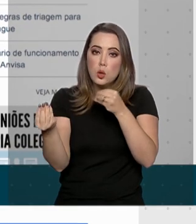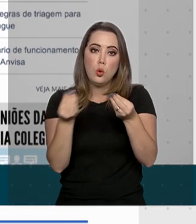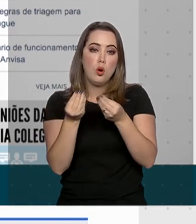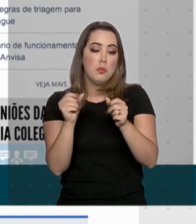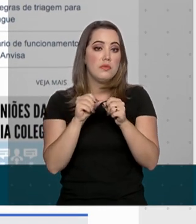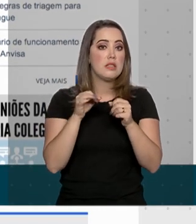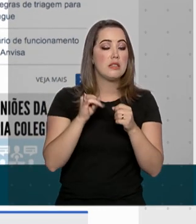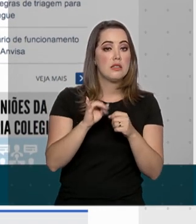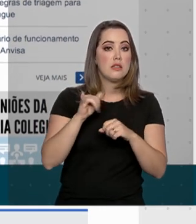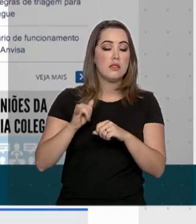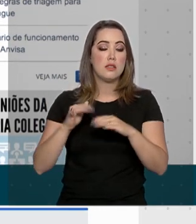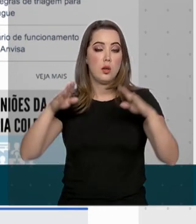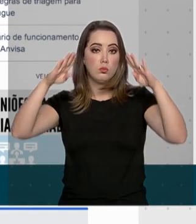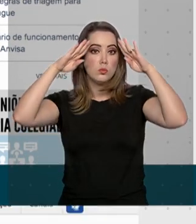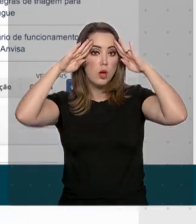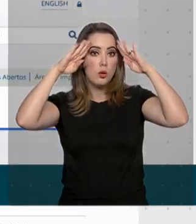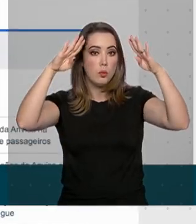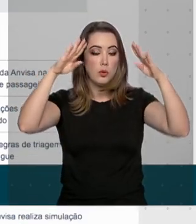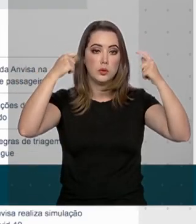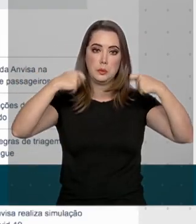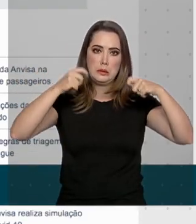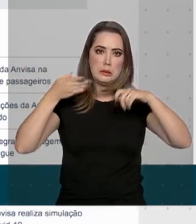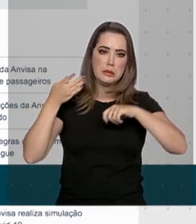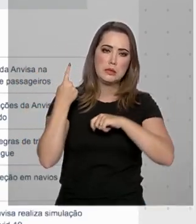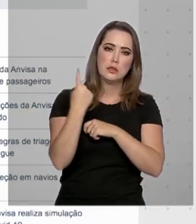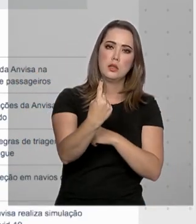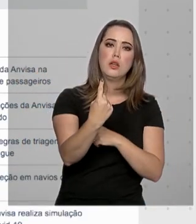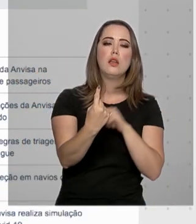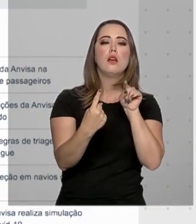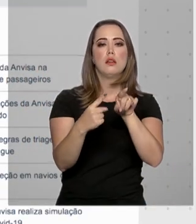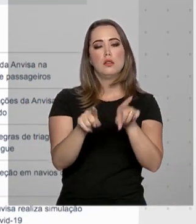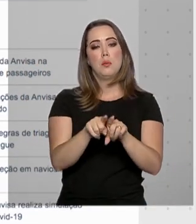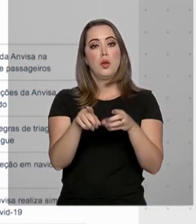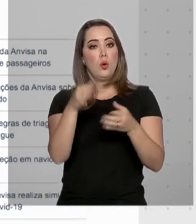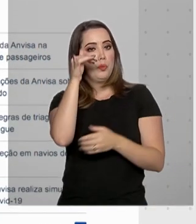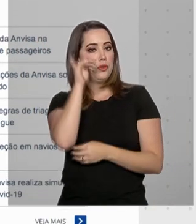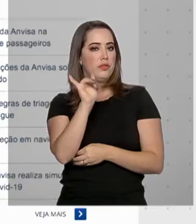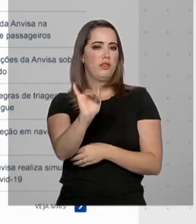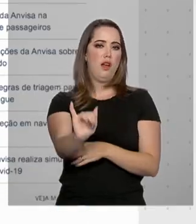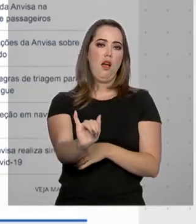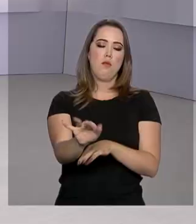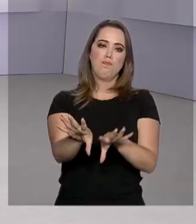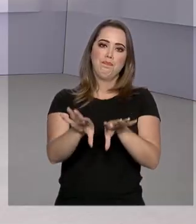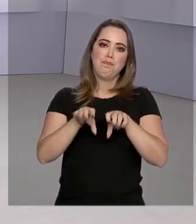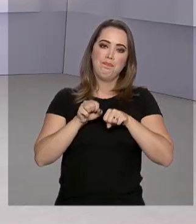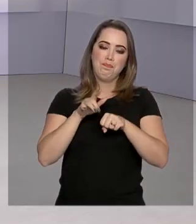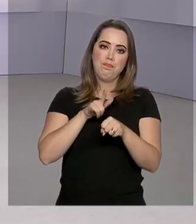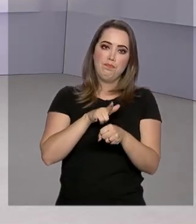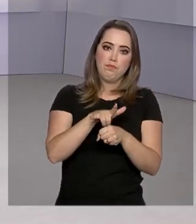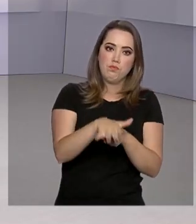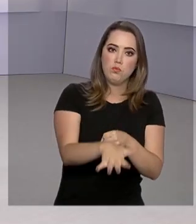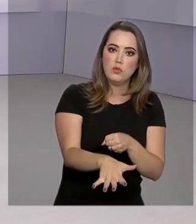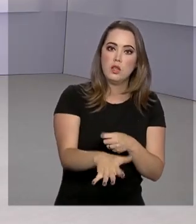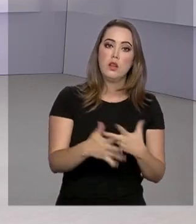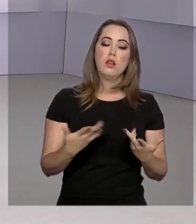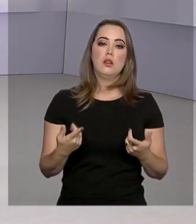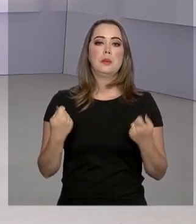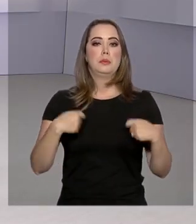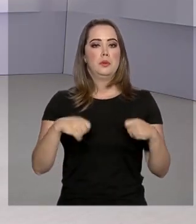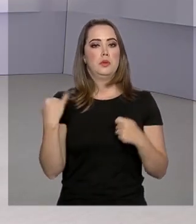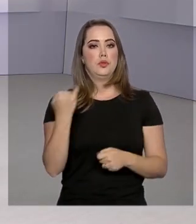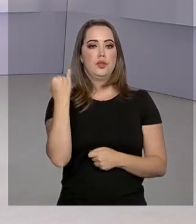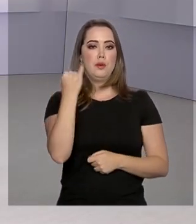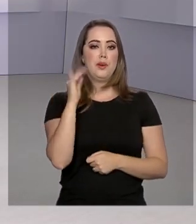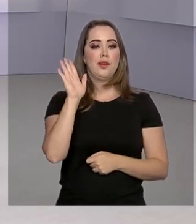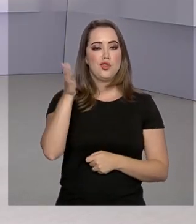frequenta os aeroportos, além das medidas preventivas para evitar a contaminação pela doença. Vale lembrar que o Brasil teve